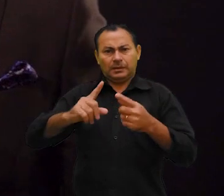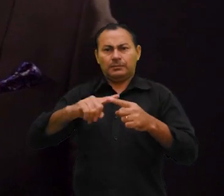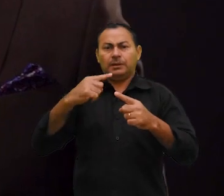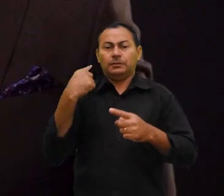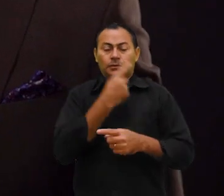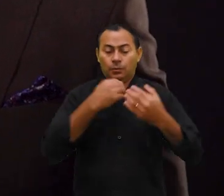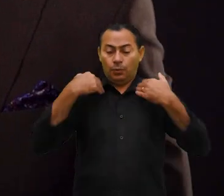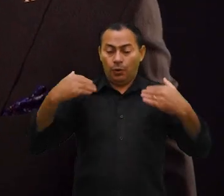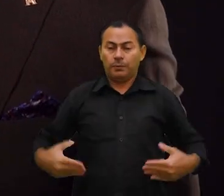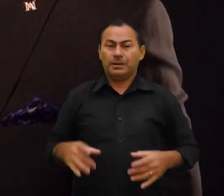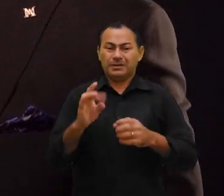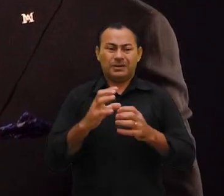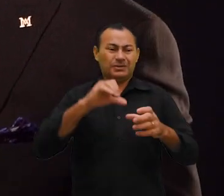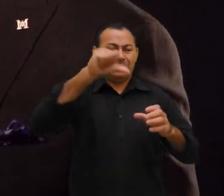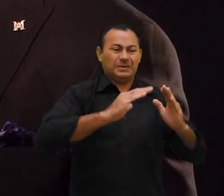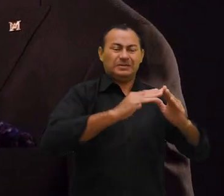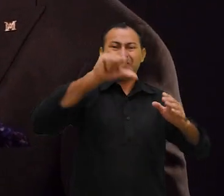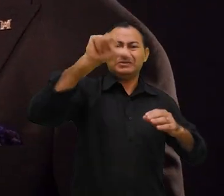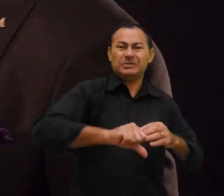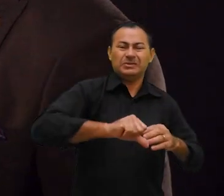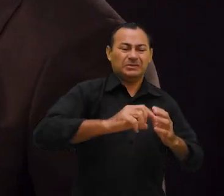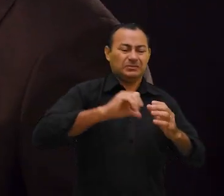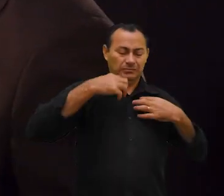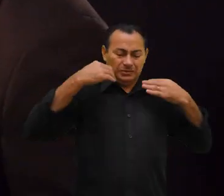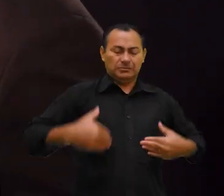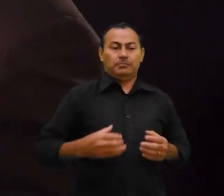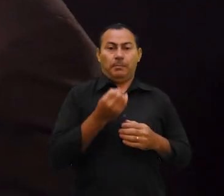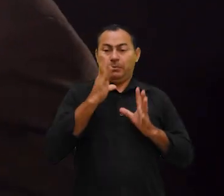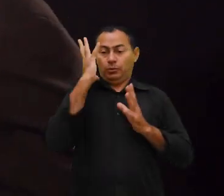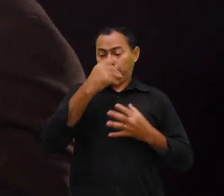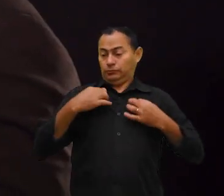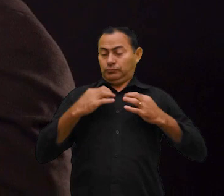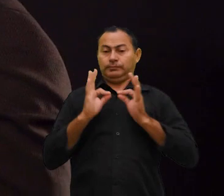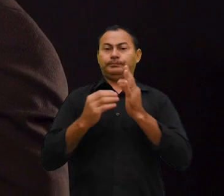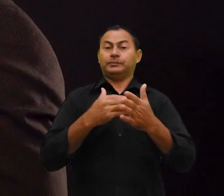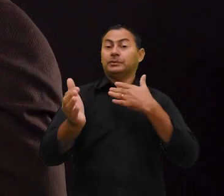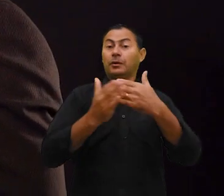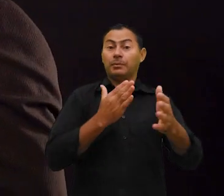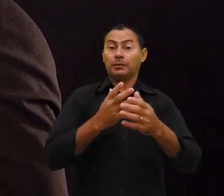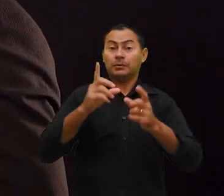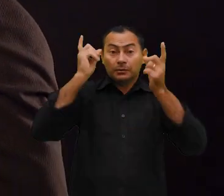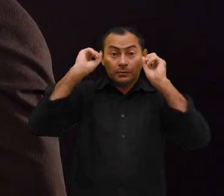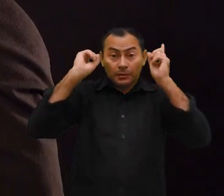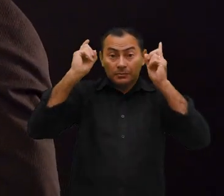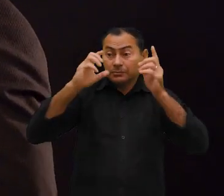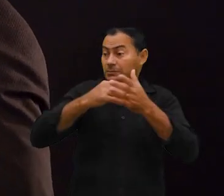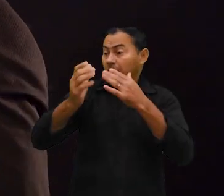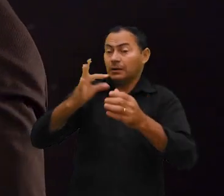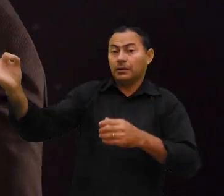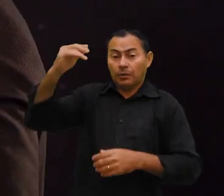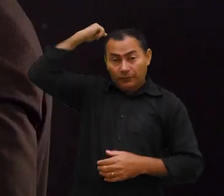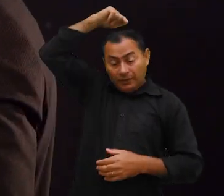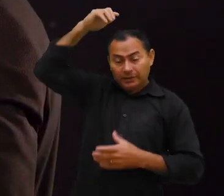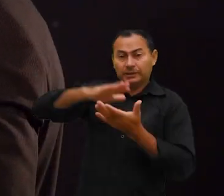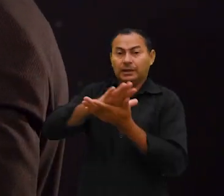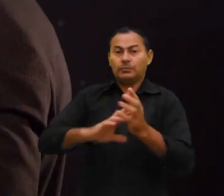mas se para nós o corpo for apenas uma carcaça que tem que estar bem apresentável, e não nos preocupamos com o fruto do Espírito, nem com